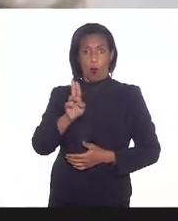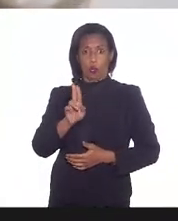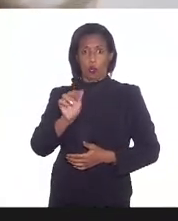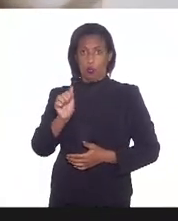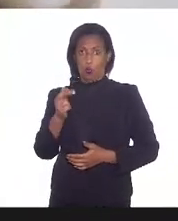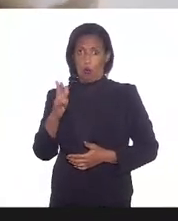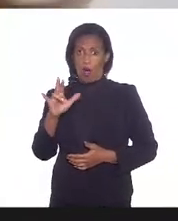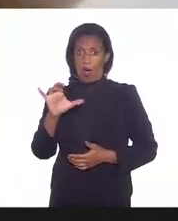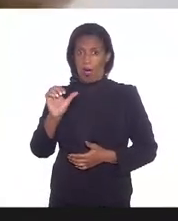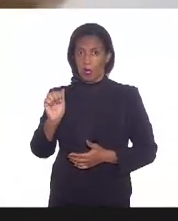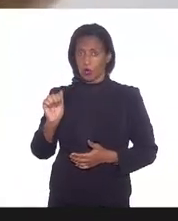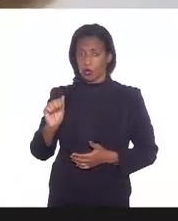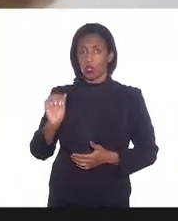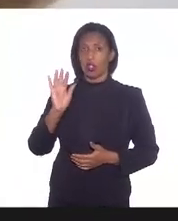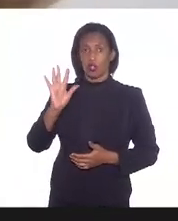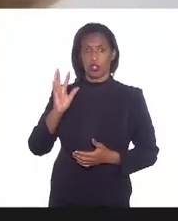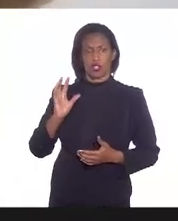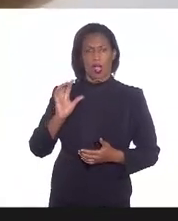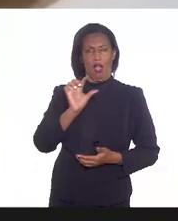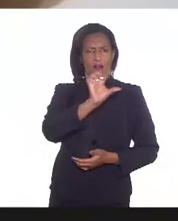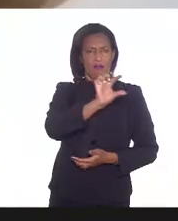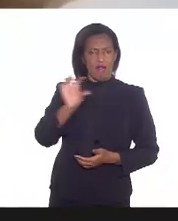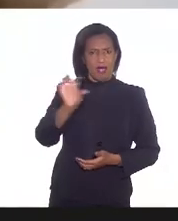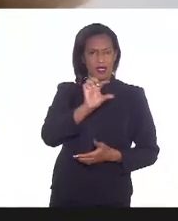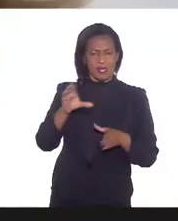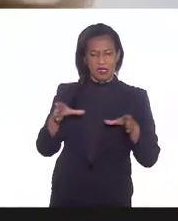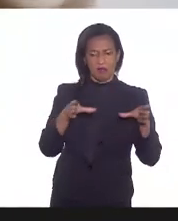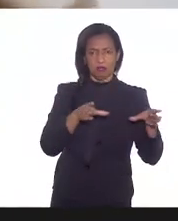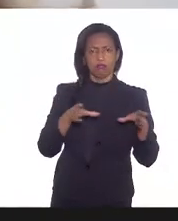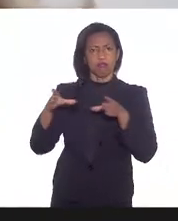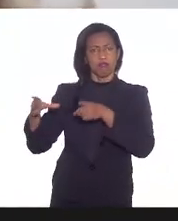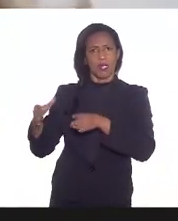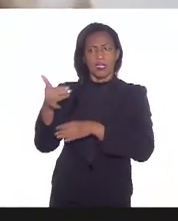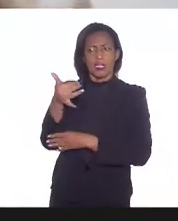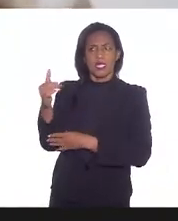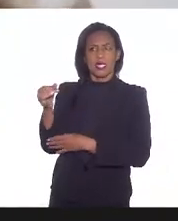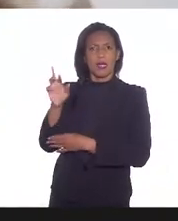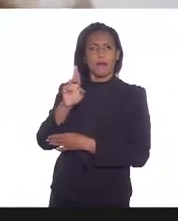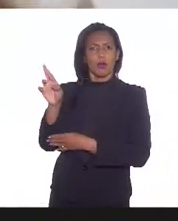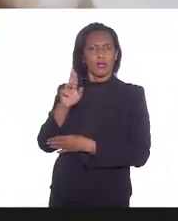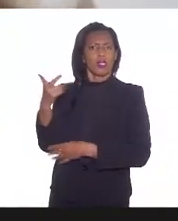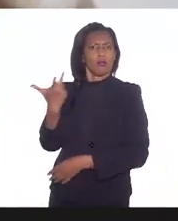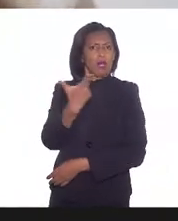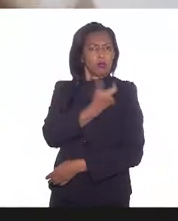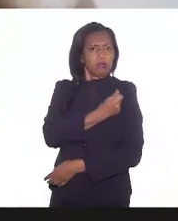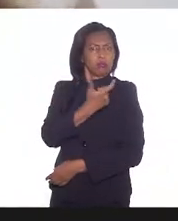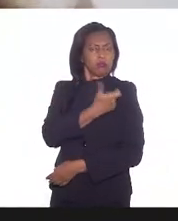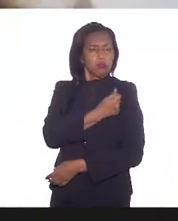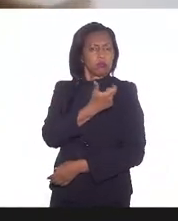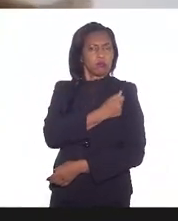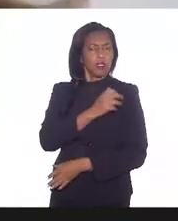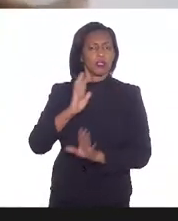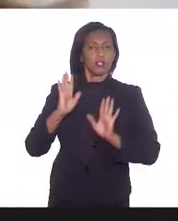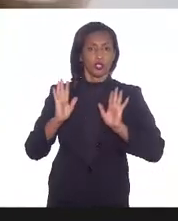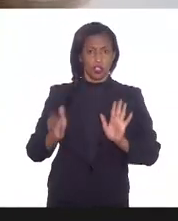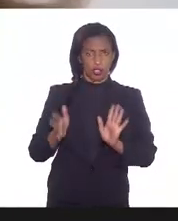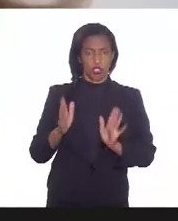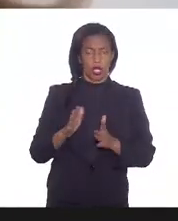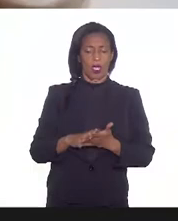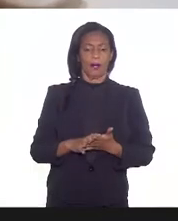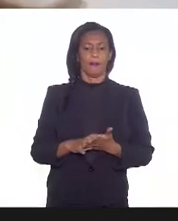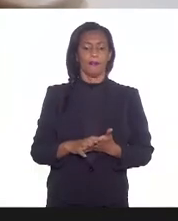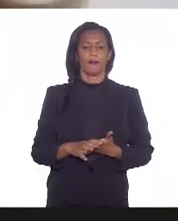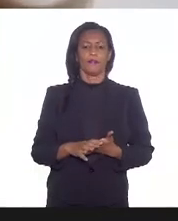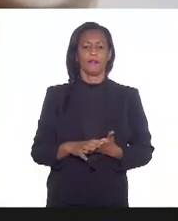vacina já foi distribuída para 100% dessa população e, assim, foi feito um